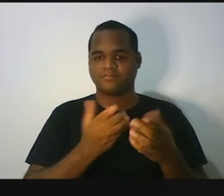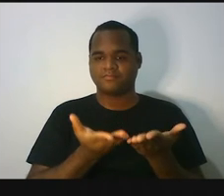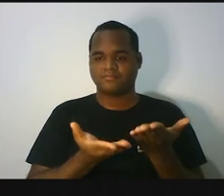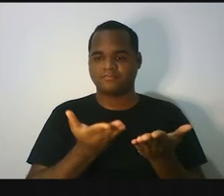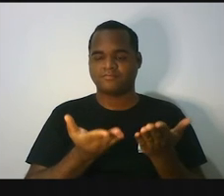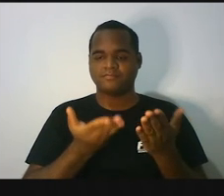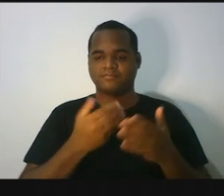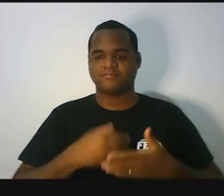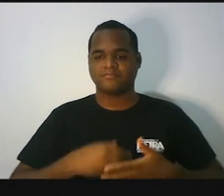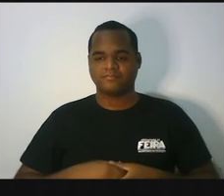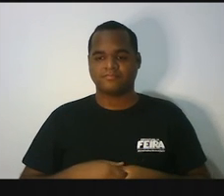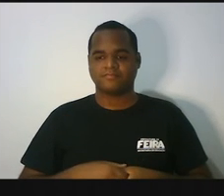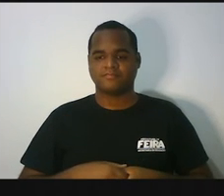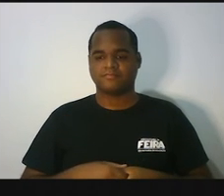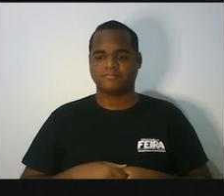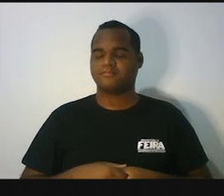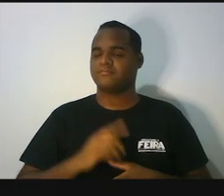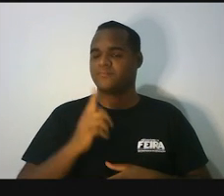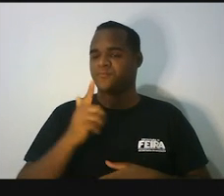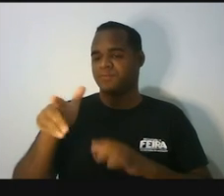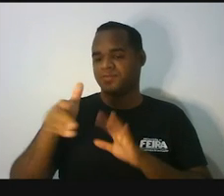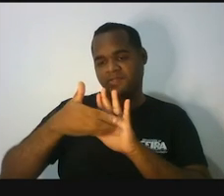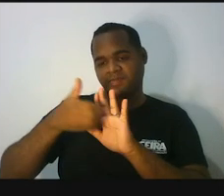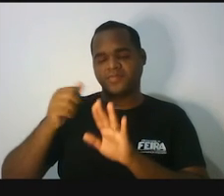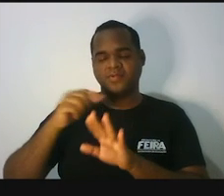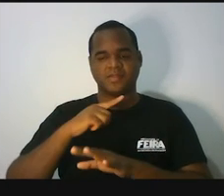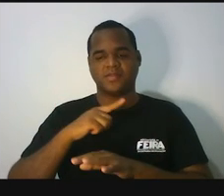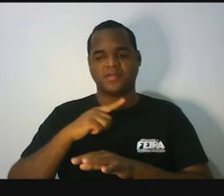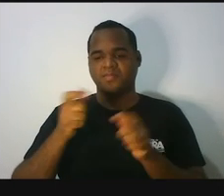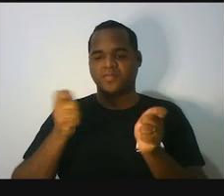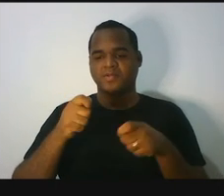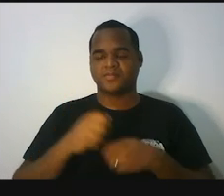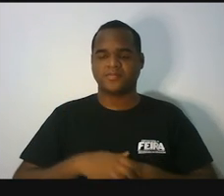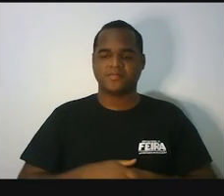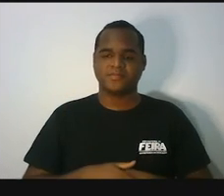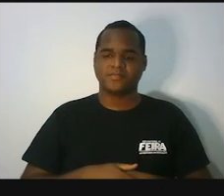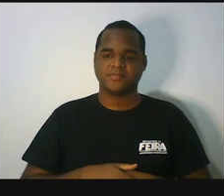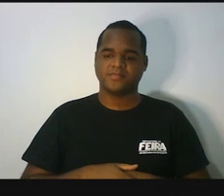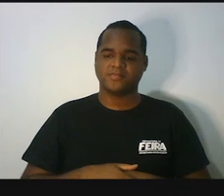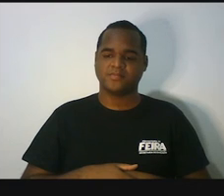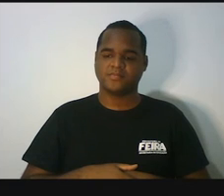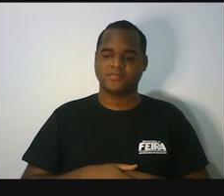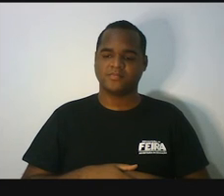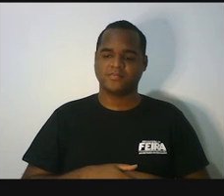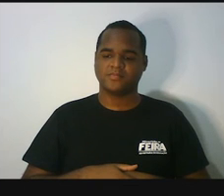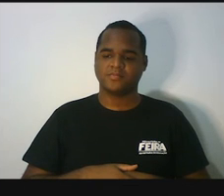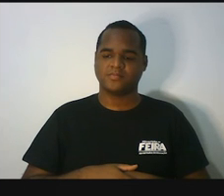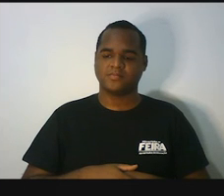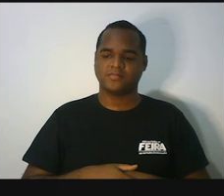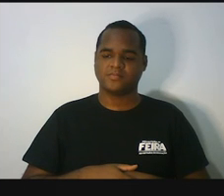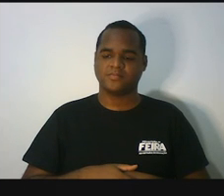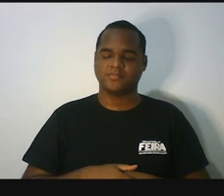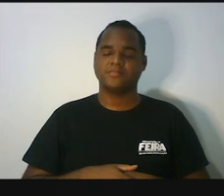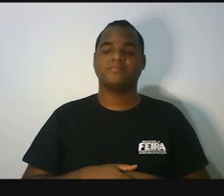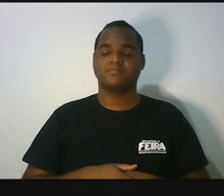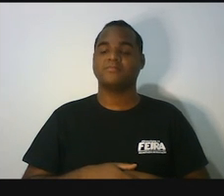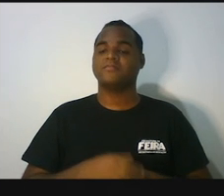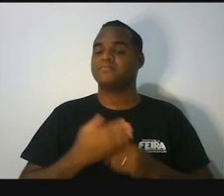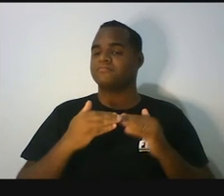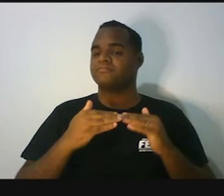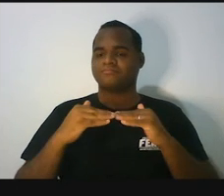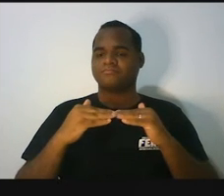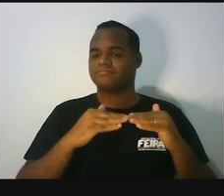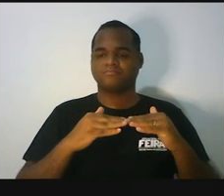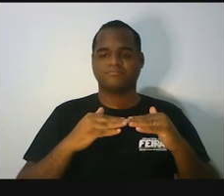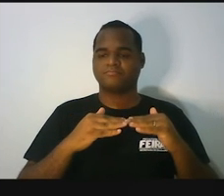e vou tirar uma caixinha desse prato se eu fizer isso a balança não desequilibra por que que ela não